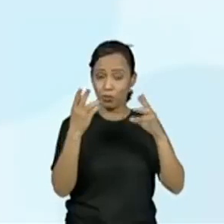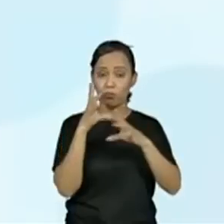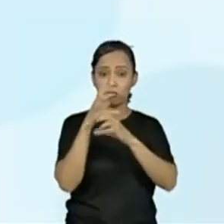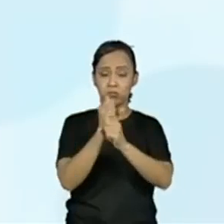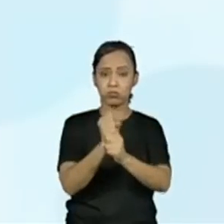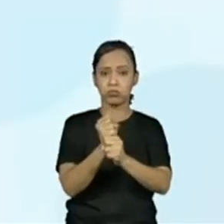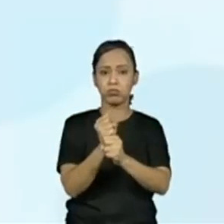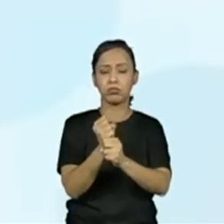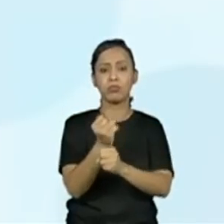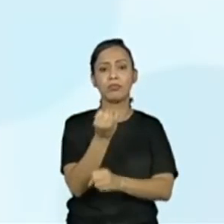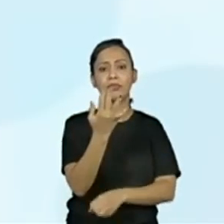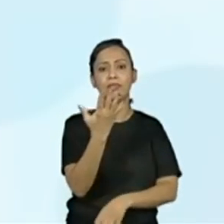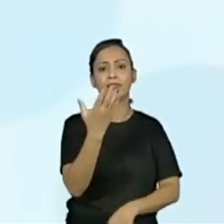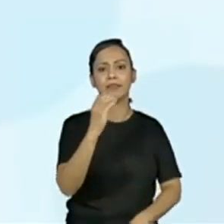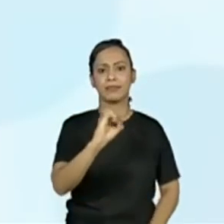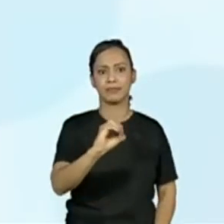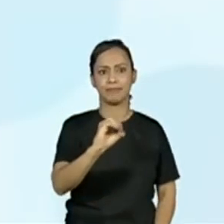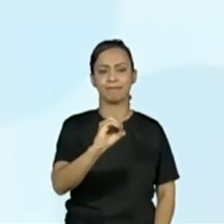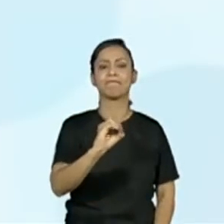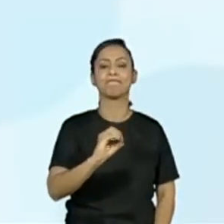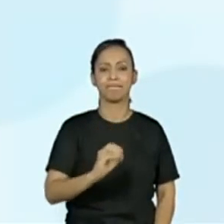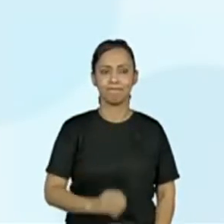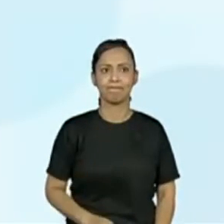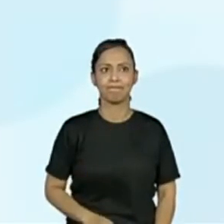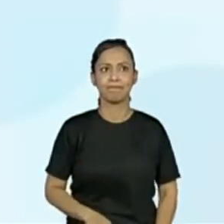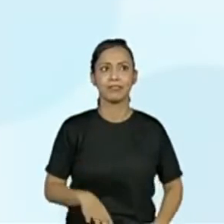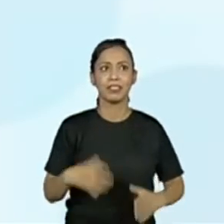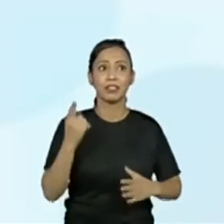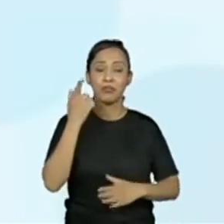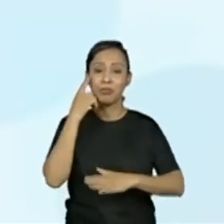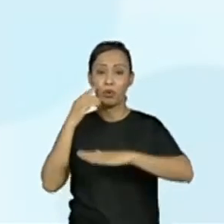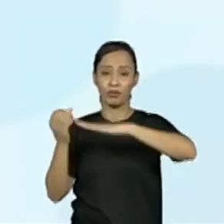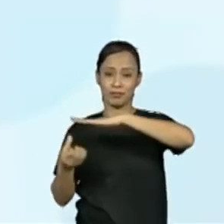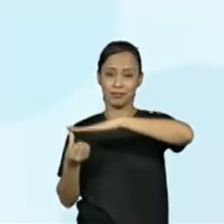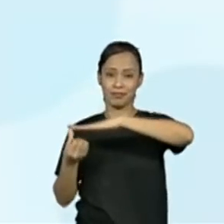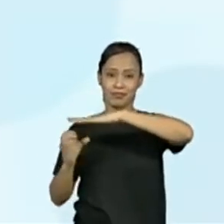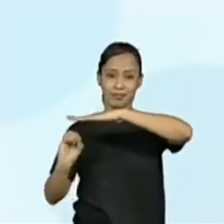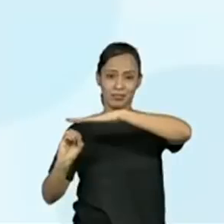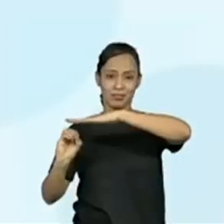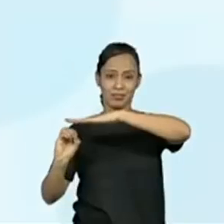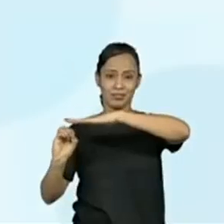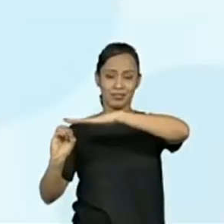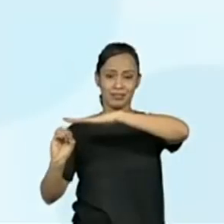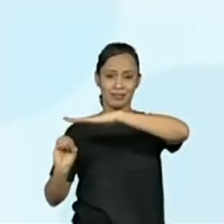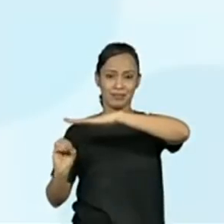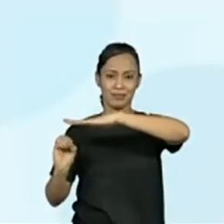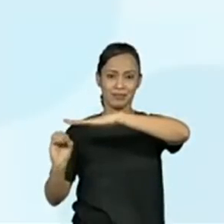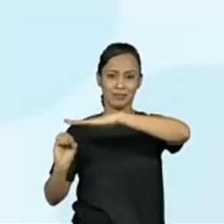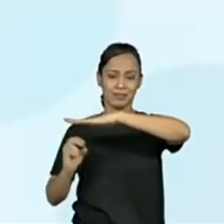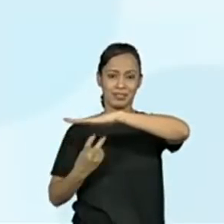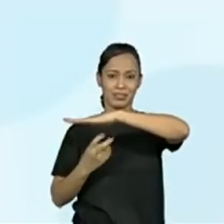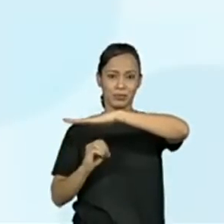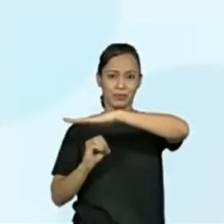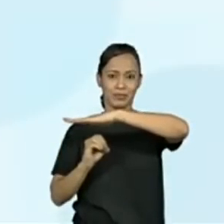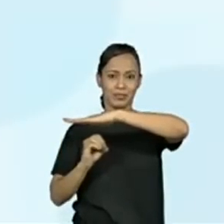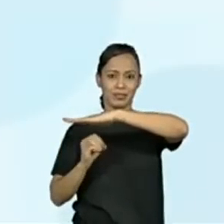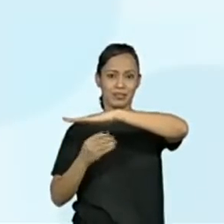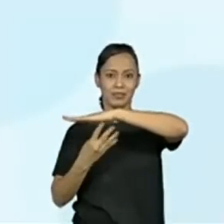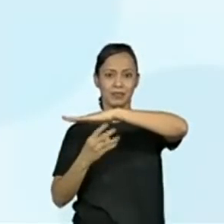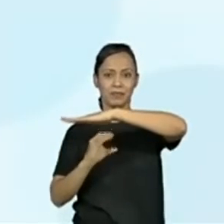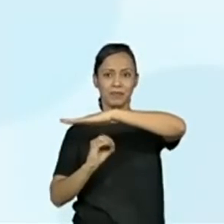Então, 60, 50, 40,